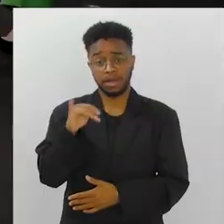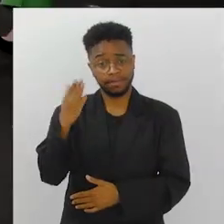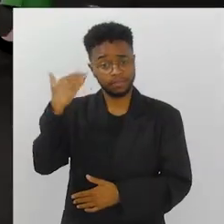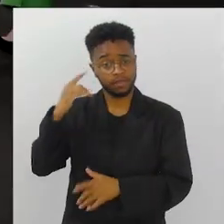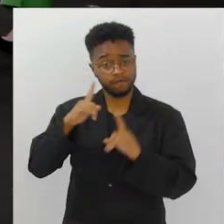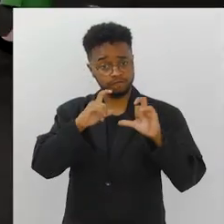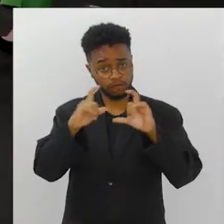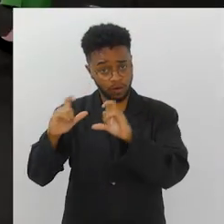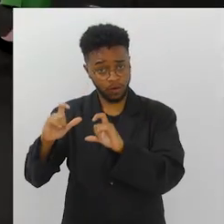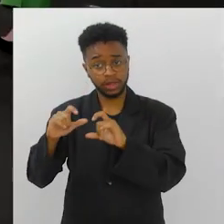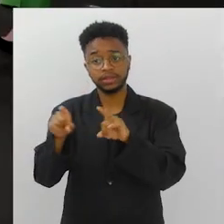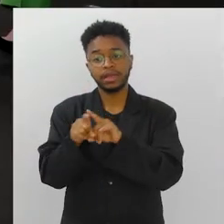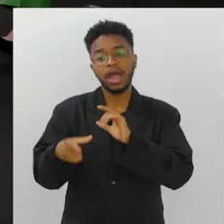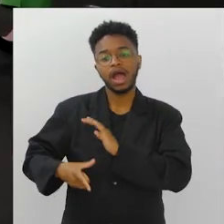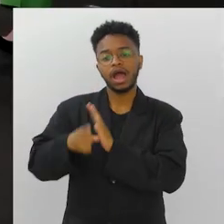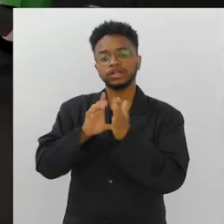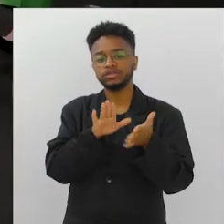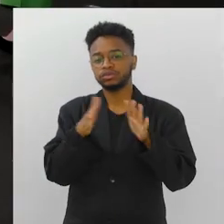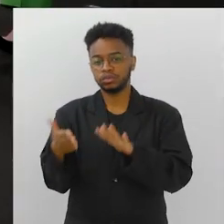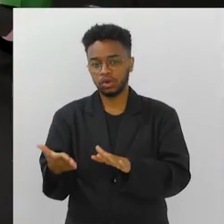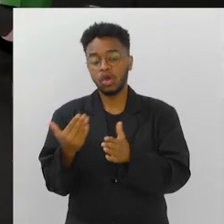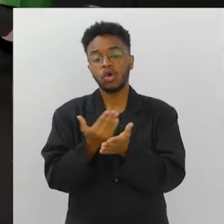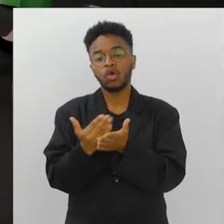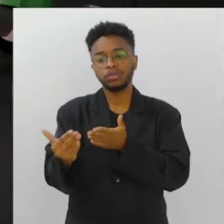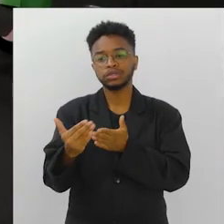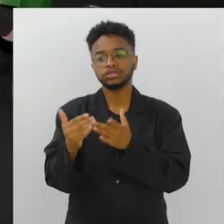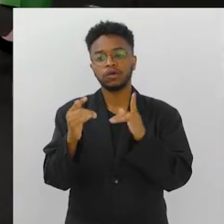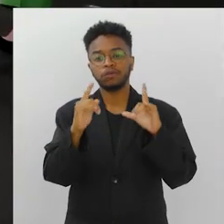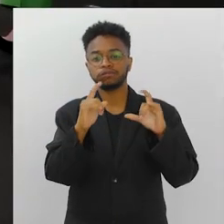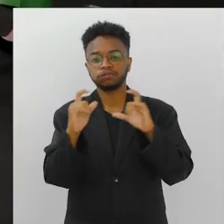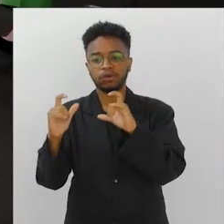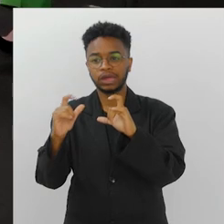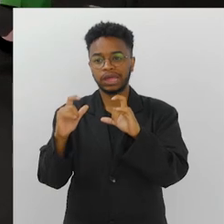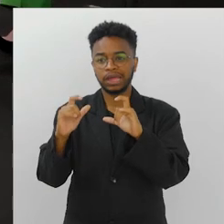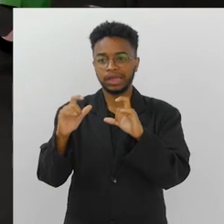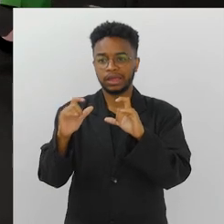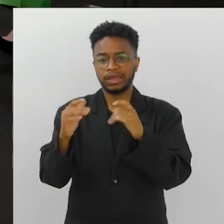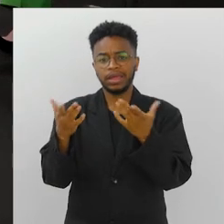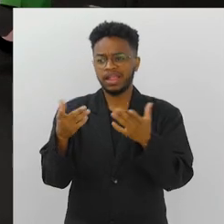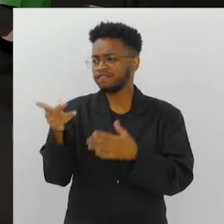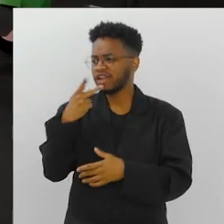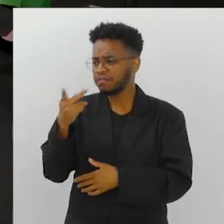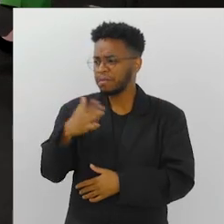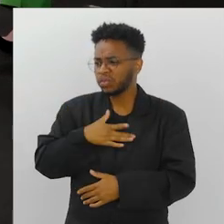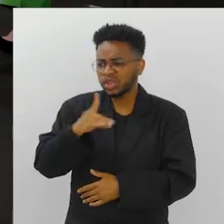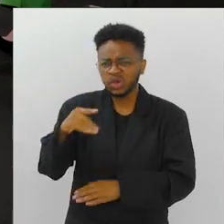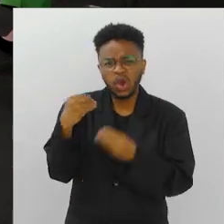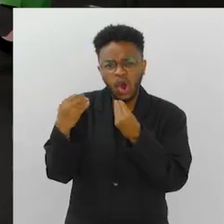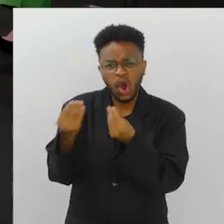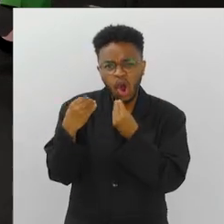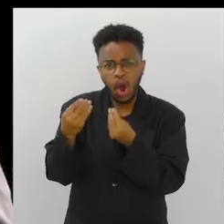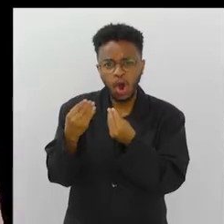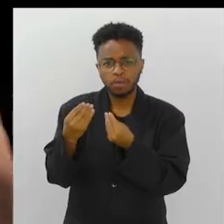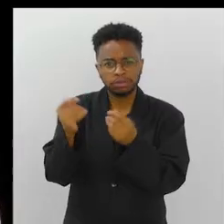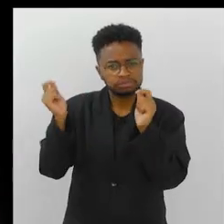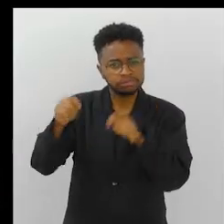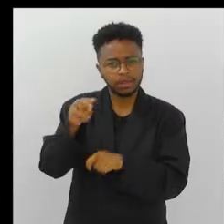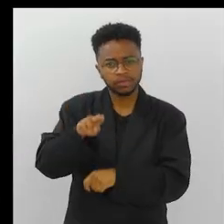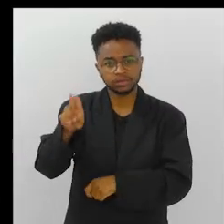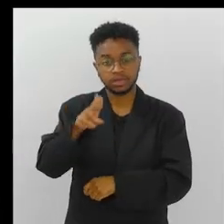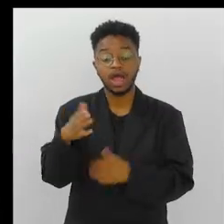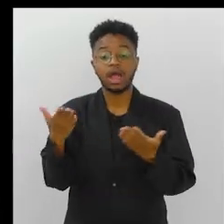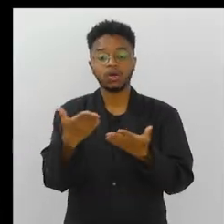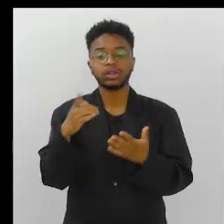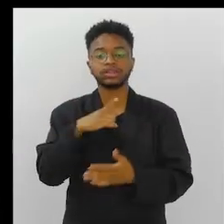fotógrafo. Ele, pouco antes de morrer, começou a lidar com câmeras digitais e ele ficava impressionado. Meu Deus, o é isso? O que dá para fazer com